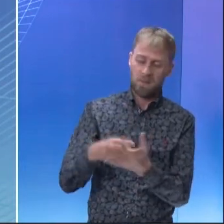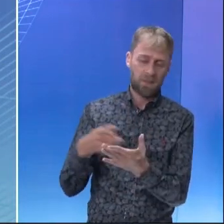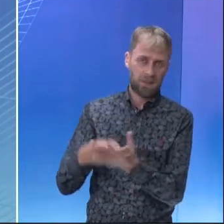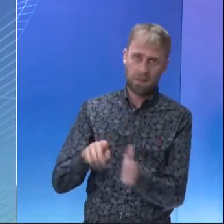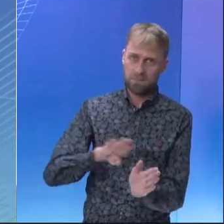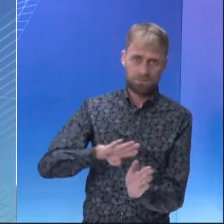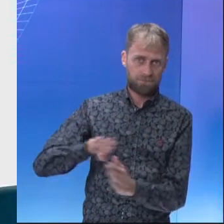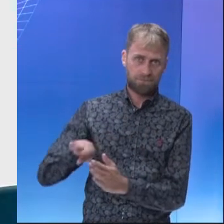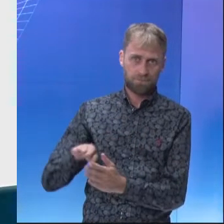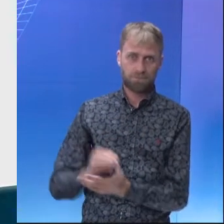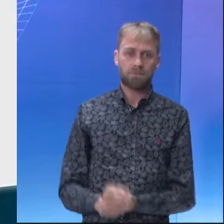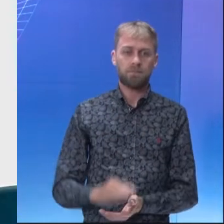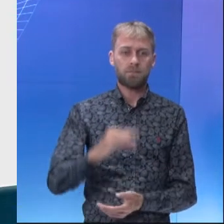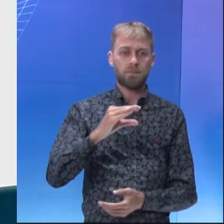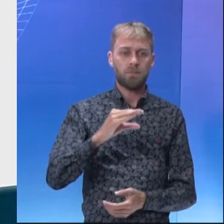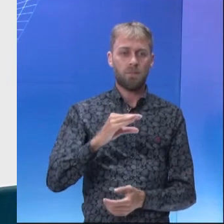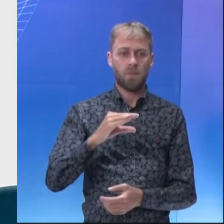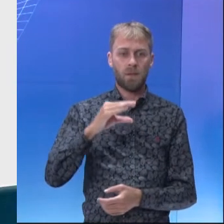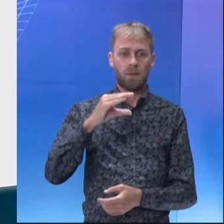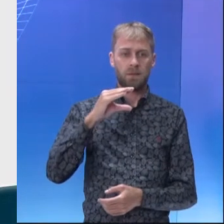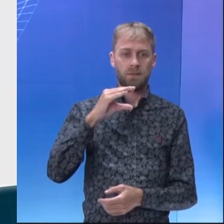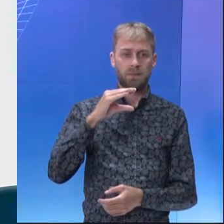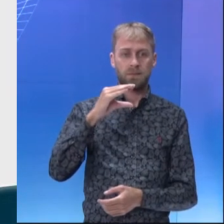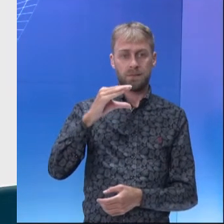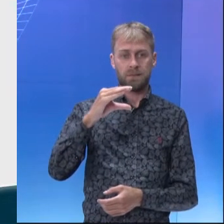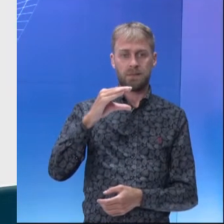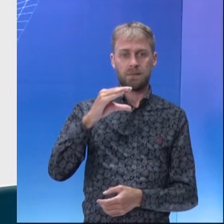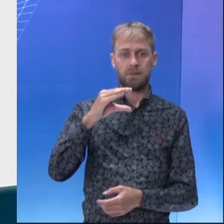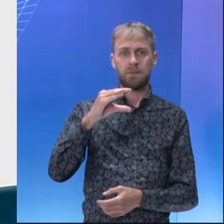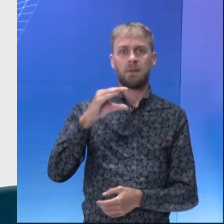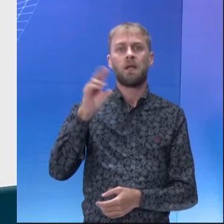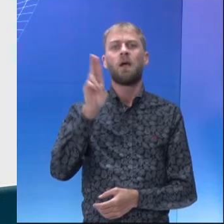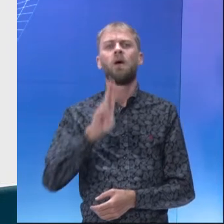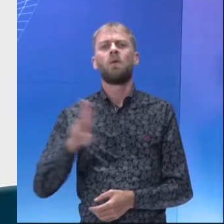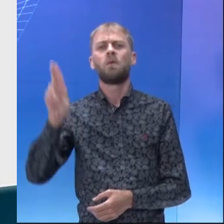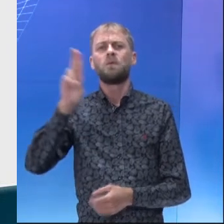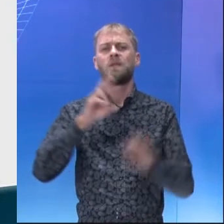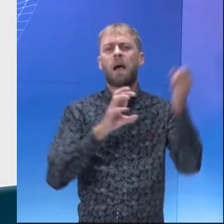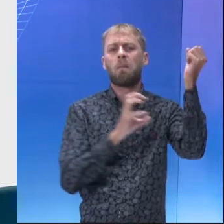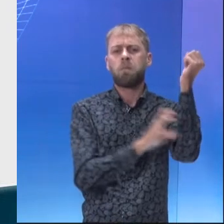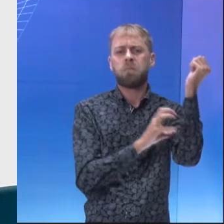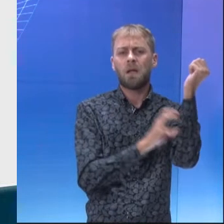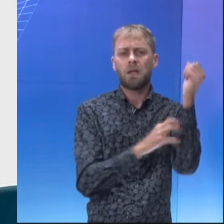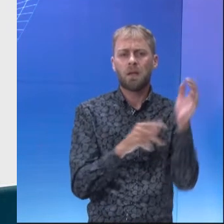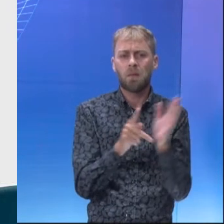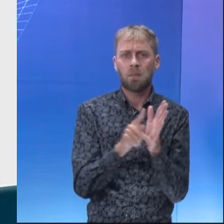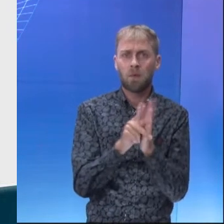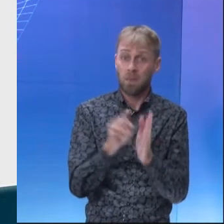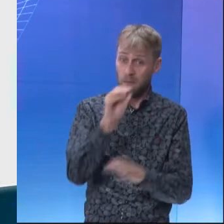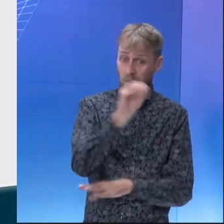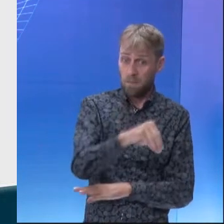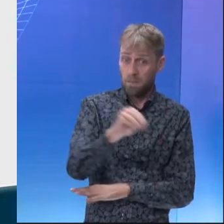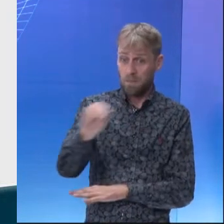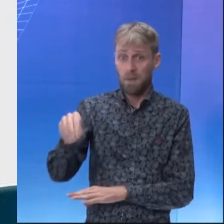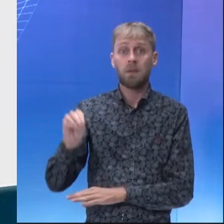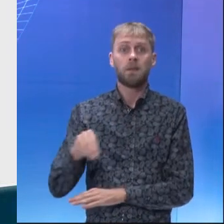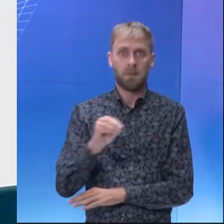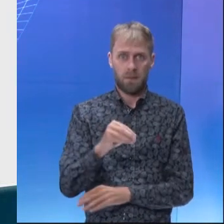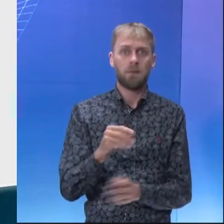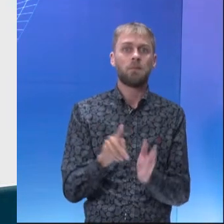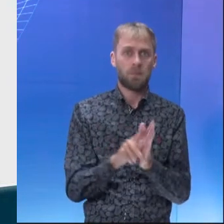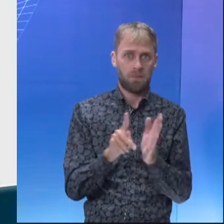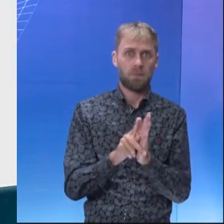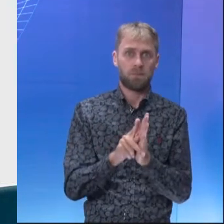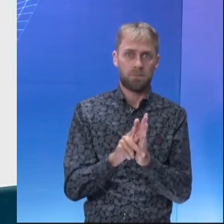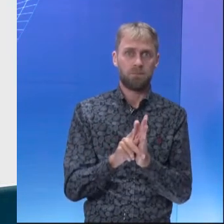afetado. A letra B fala de utilização de madeira de reflorestamento. Exatamente, a letra C é o